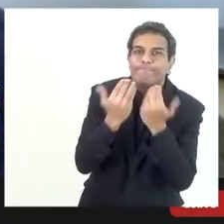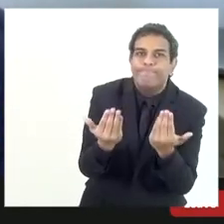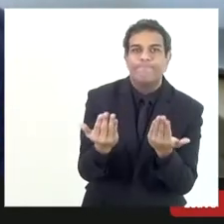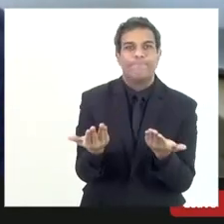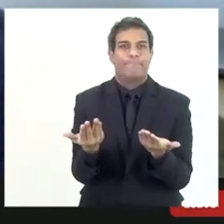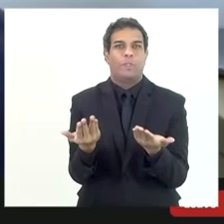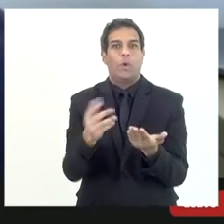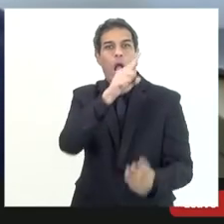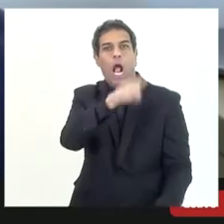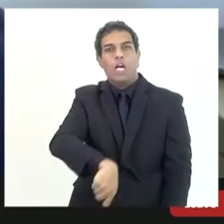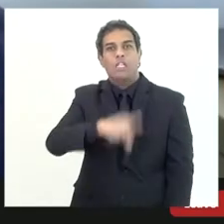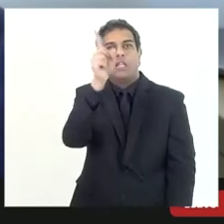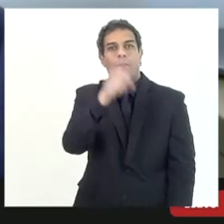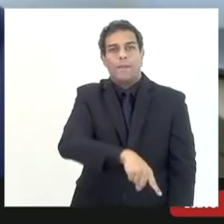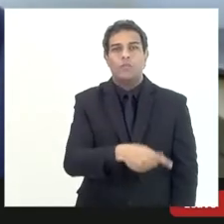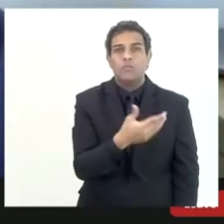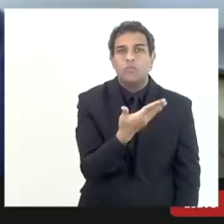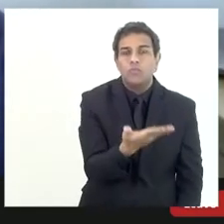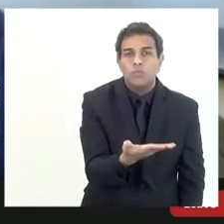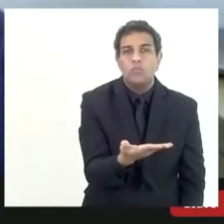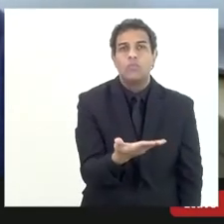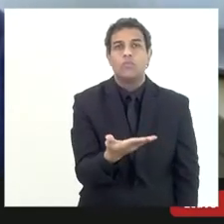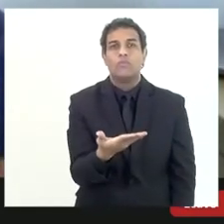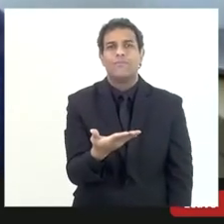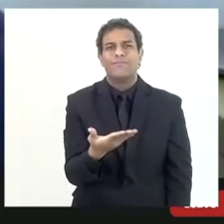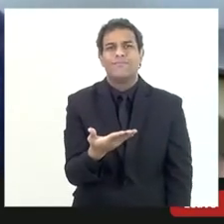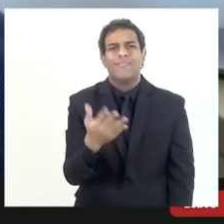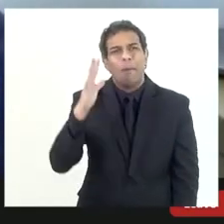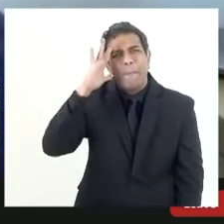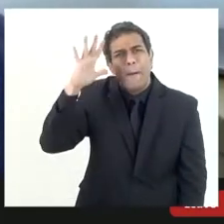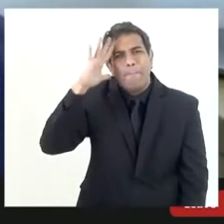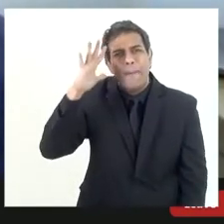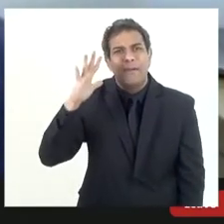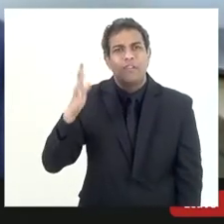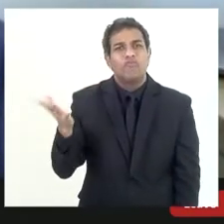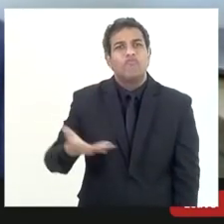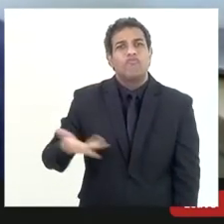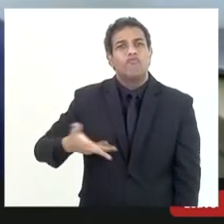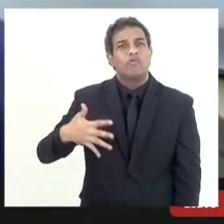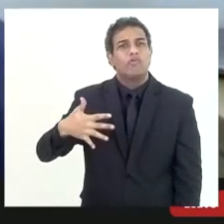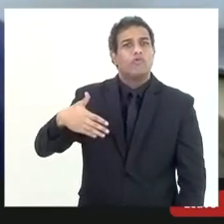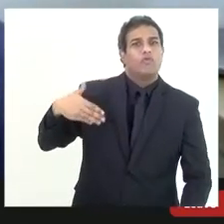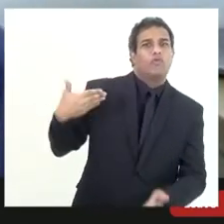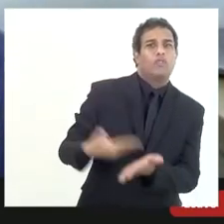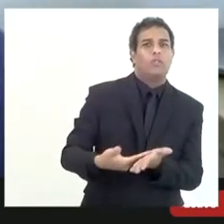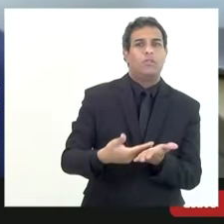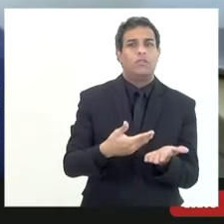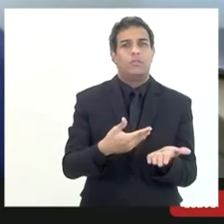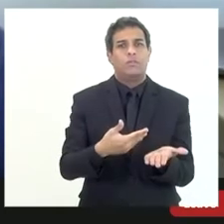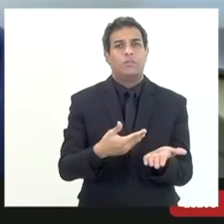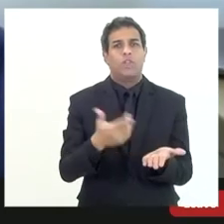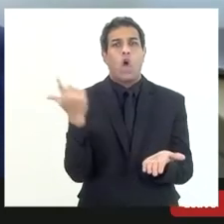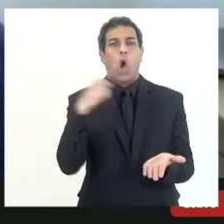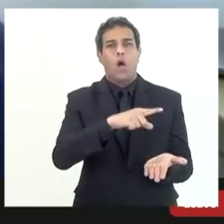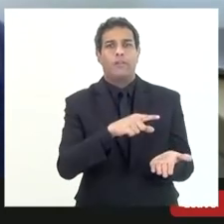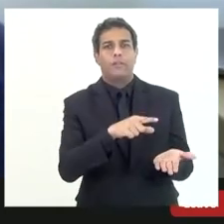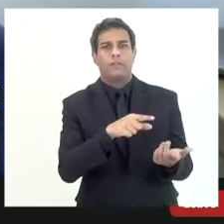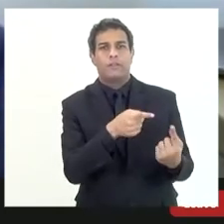inicial o que é uma seria uma forma de acelerar essas negociações